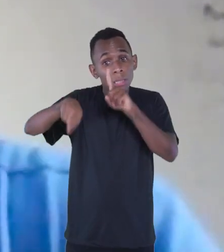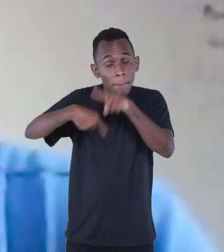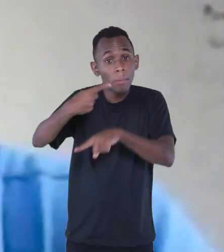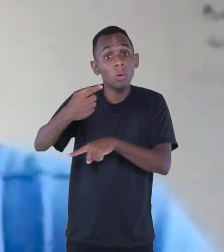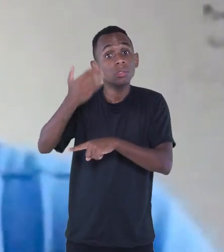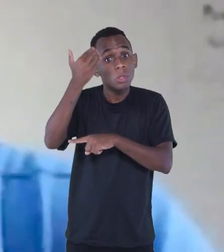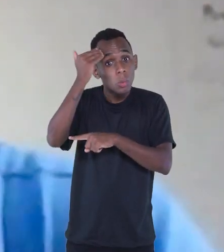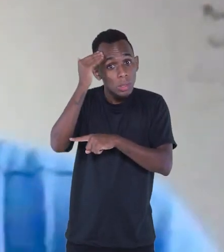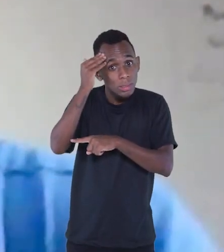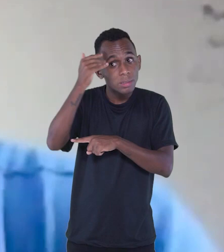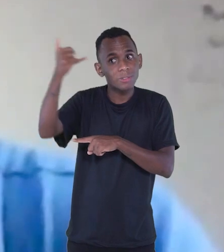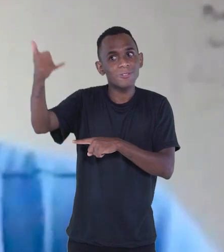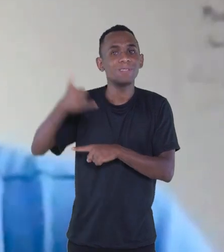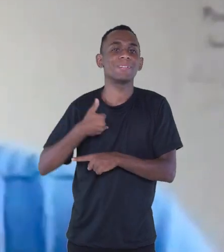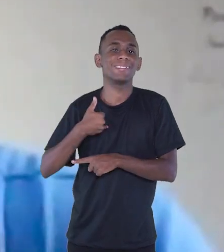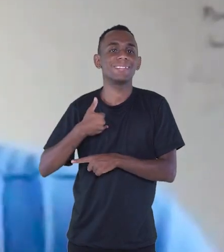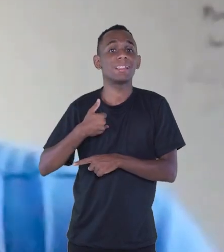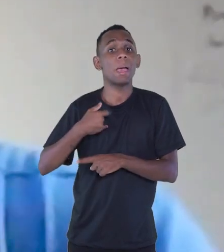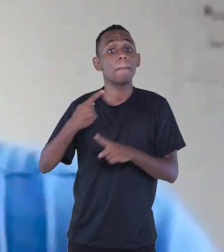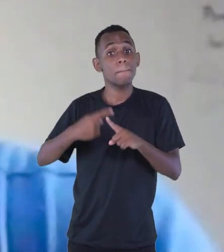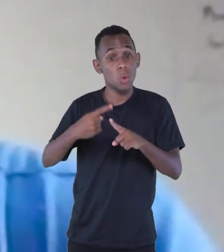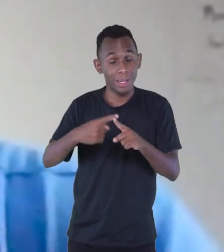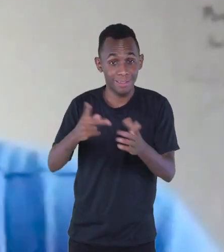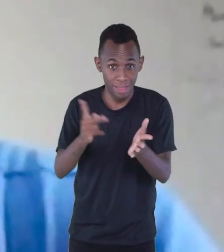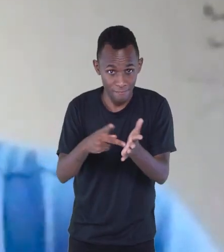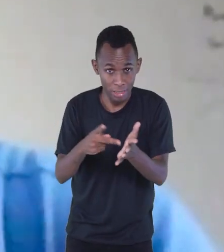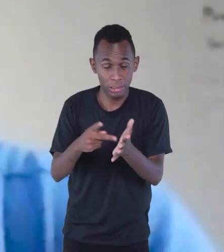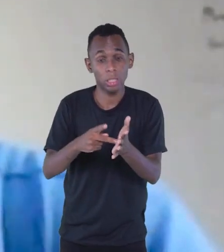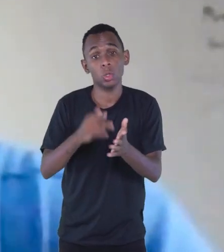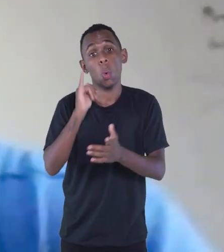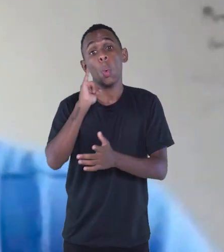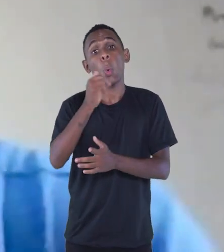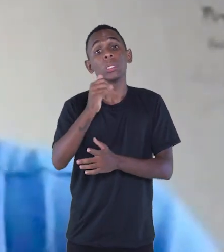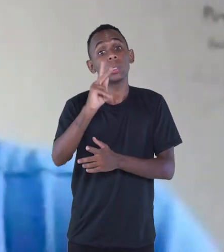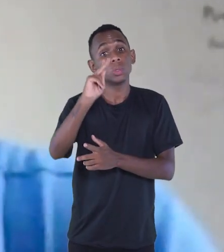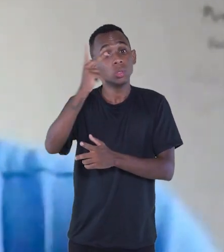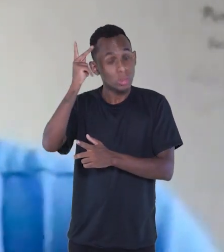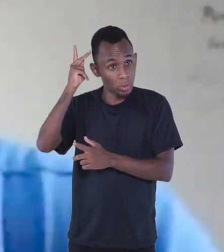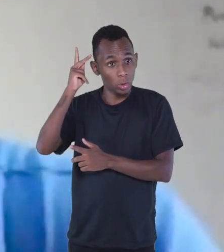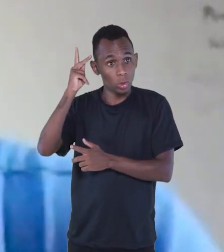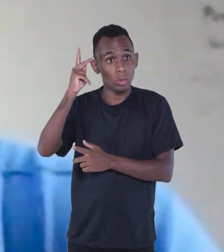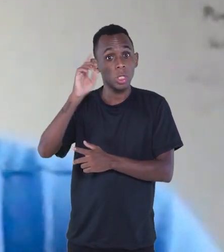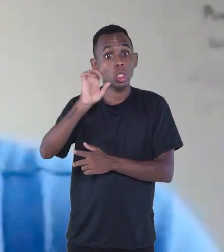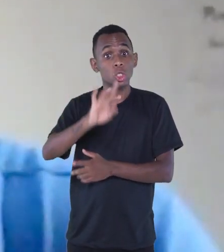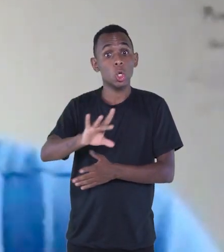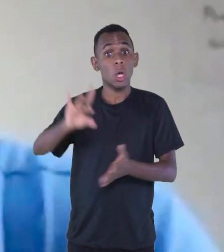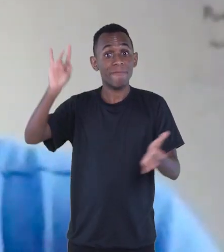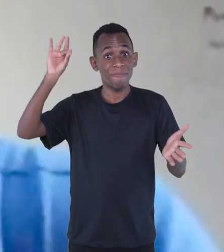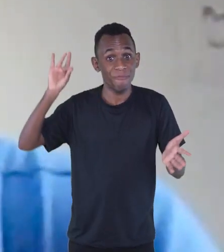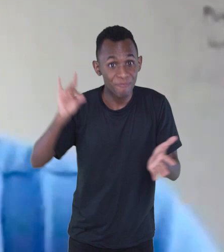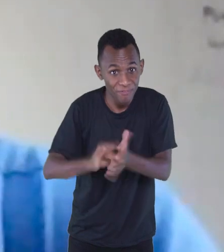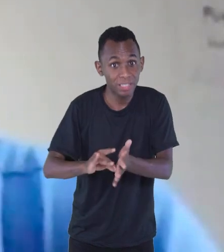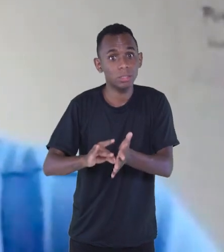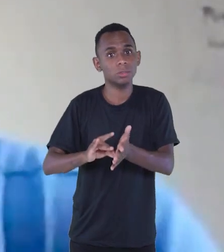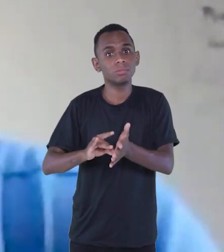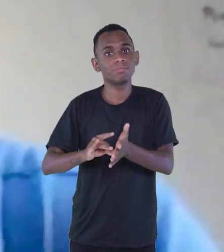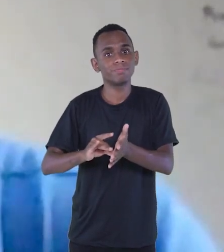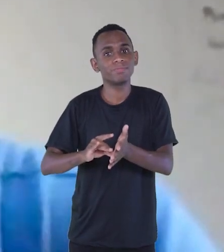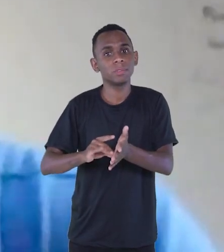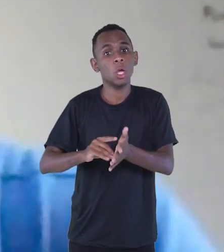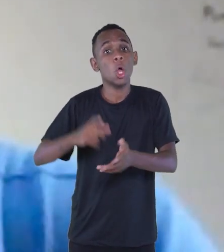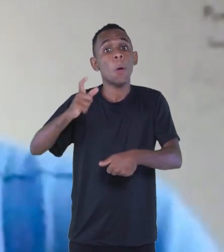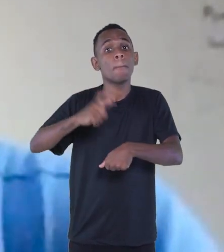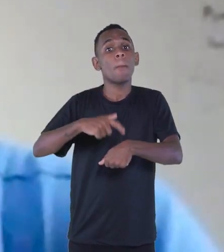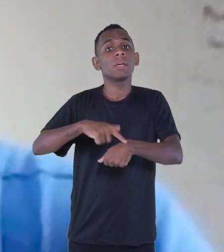entendi o que ele estava dizendo. Na verdade, é porque o contador de histórias só é verdadeiro quando ele fala de si